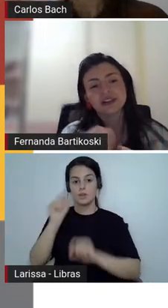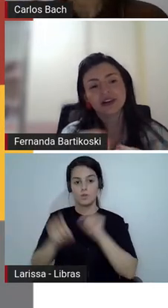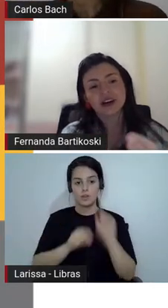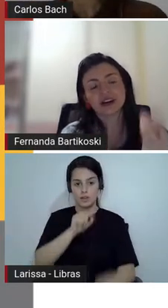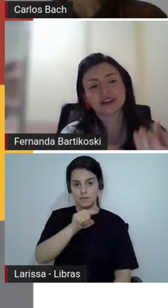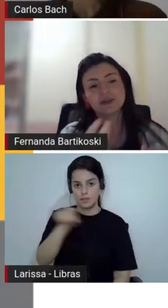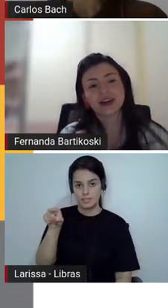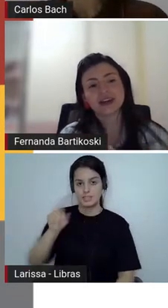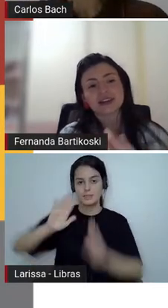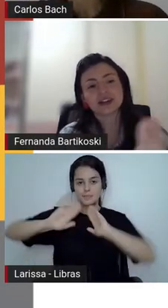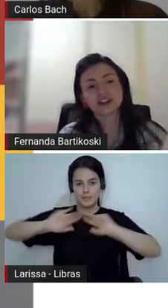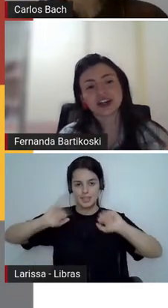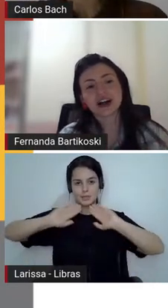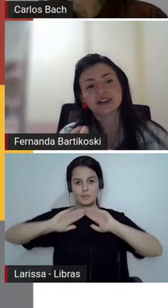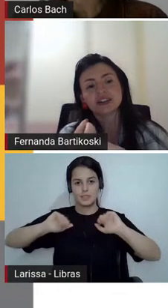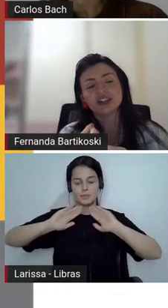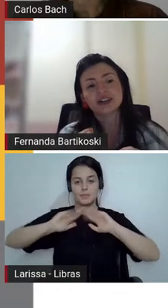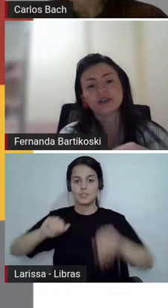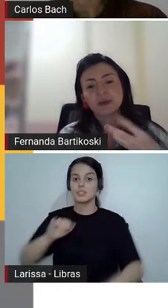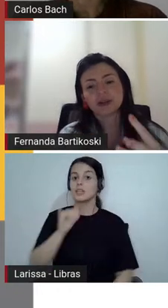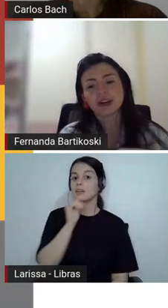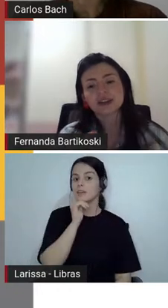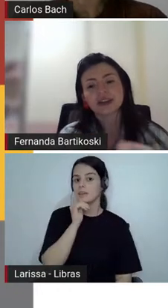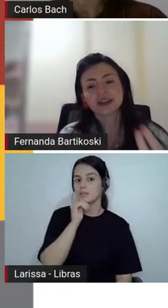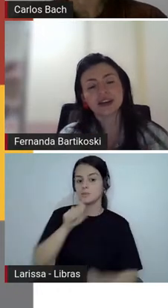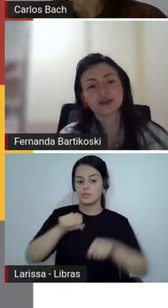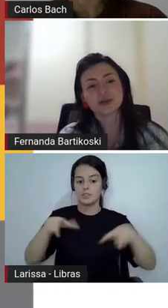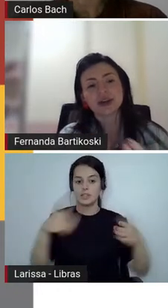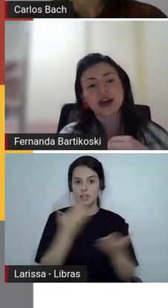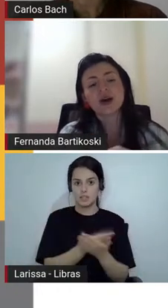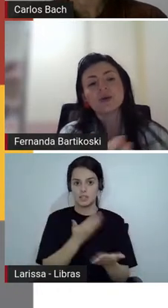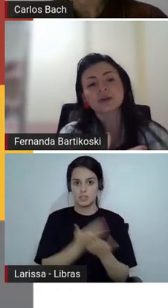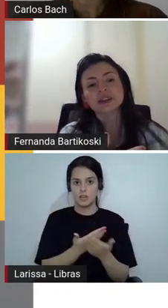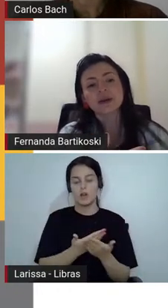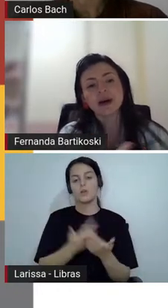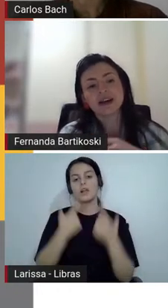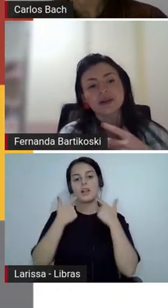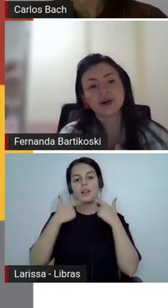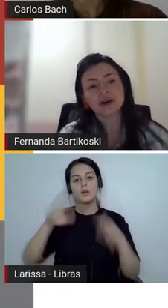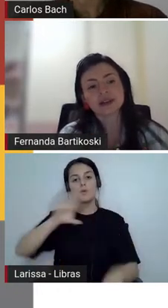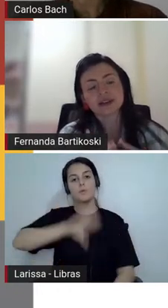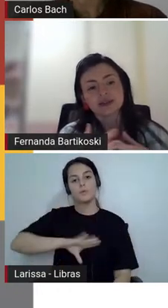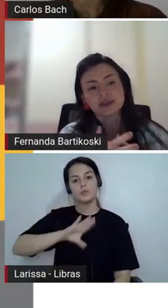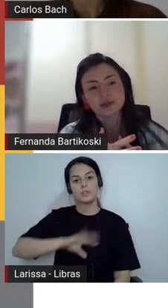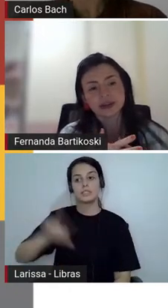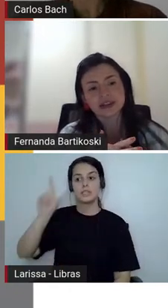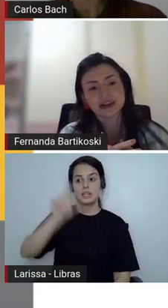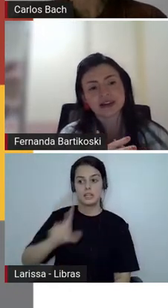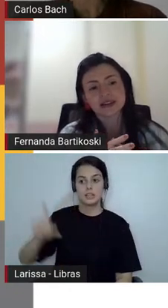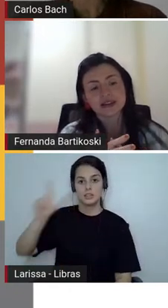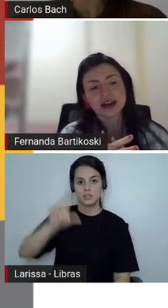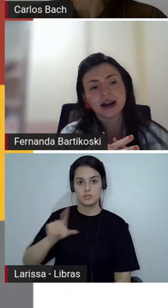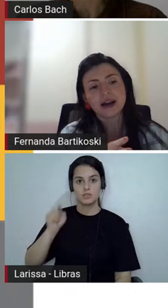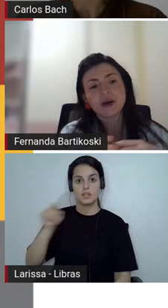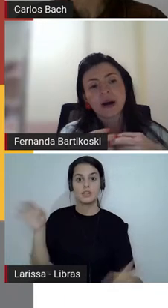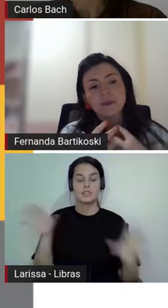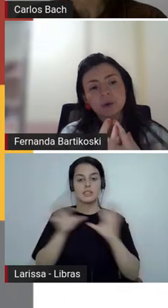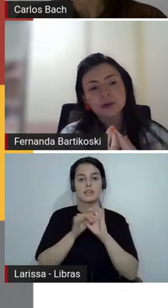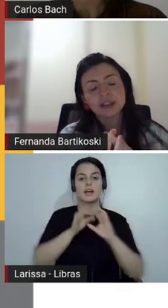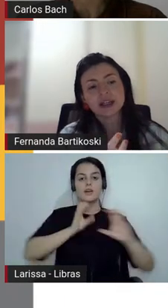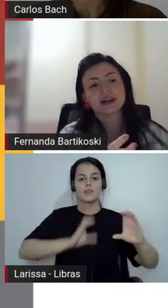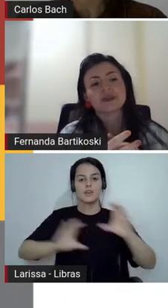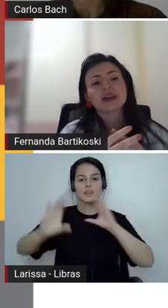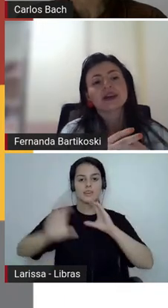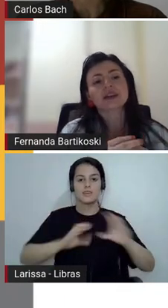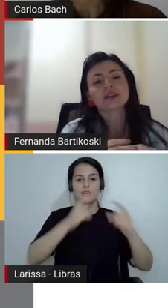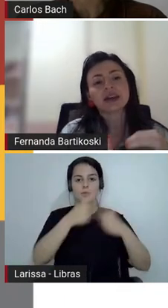como é que a gente coloca também na sala de aula de língua portuguesa literatura o trabalho com as canções né com a